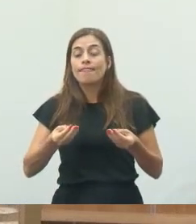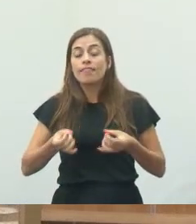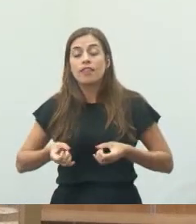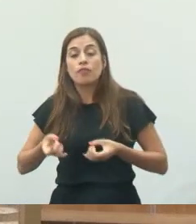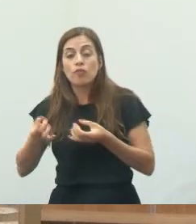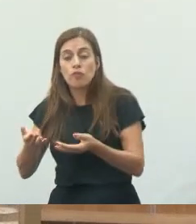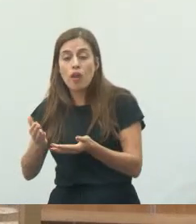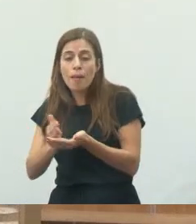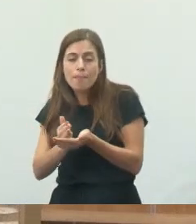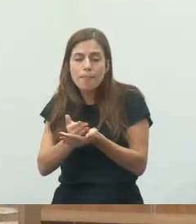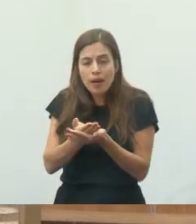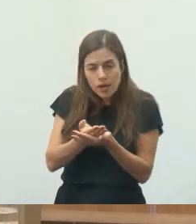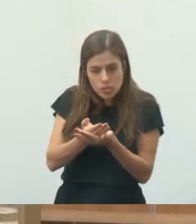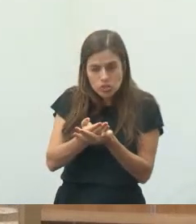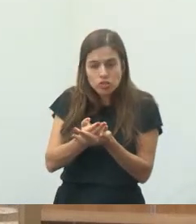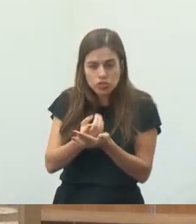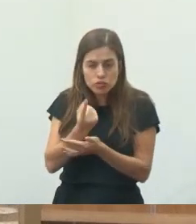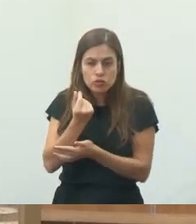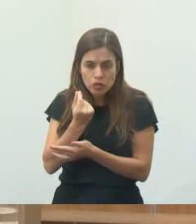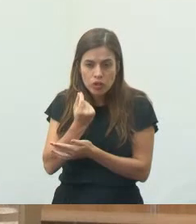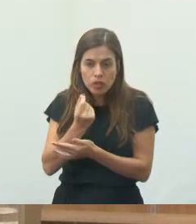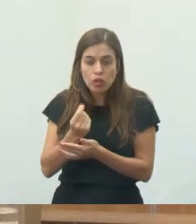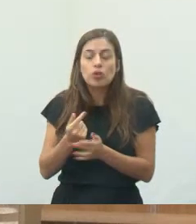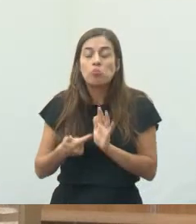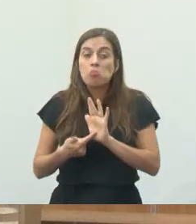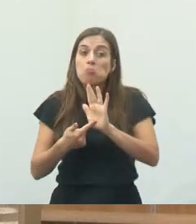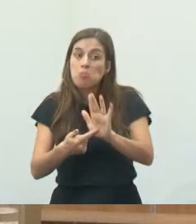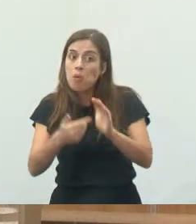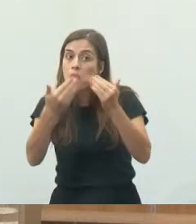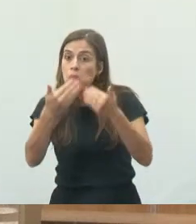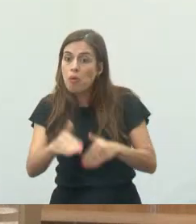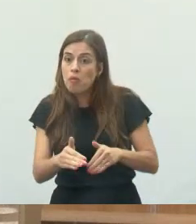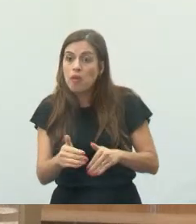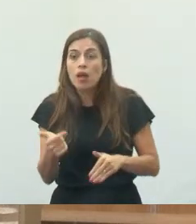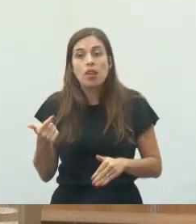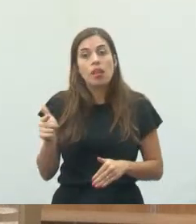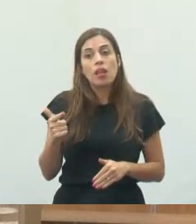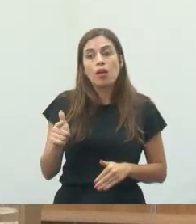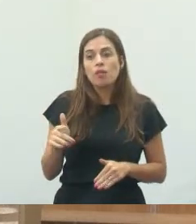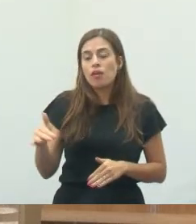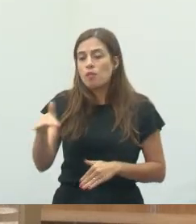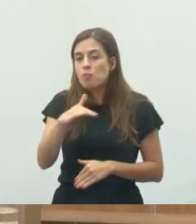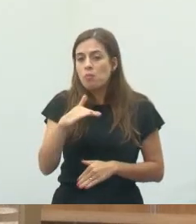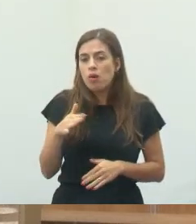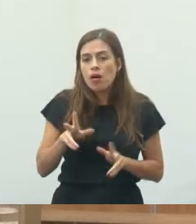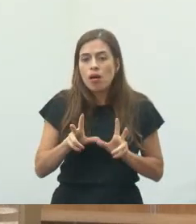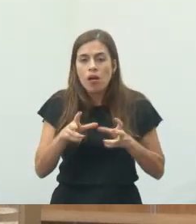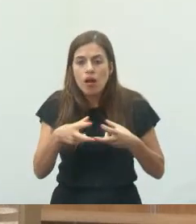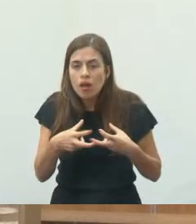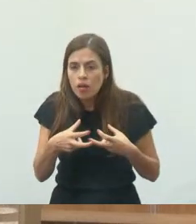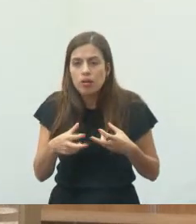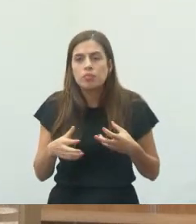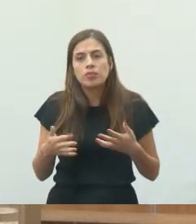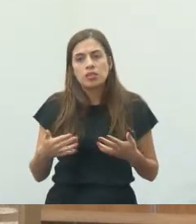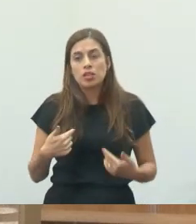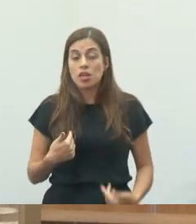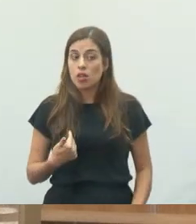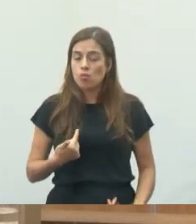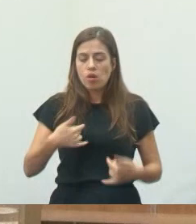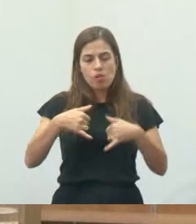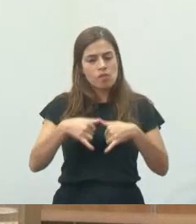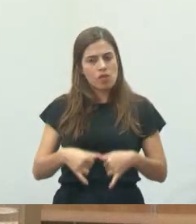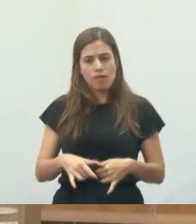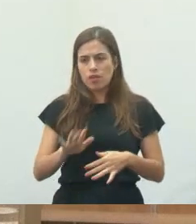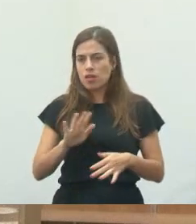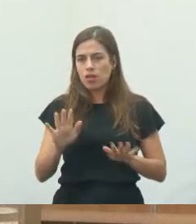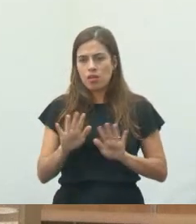desse recurso. Então, foi comprovado que não houve aqui por parte da Câmara Municipal, embora eu não estivesse,